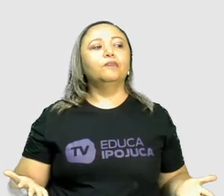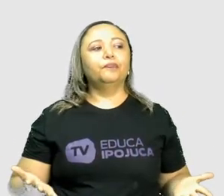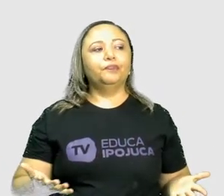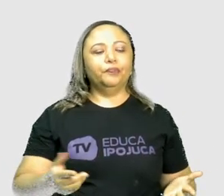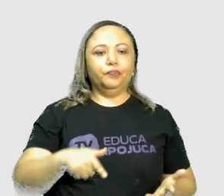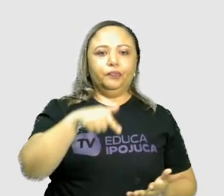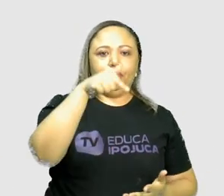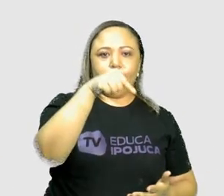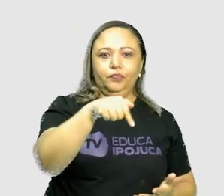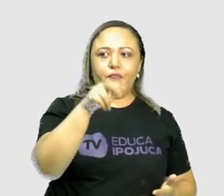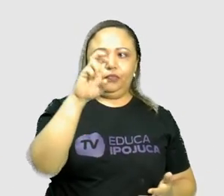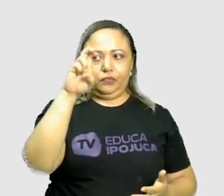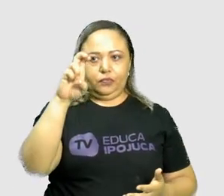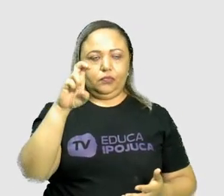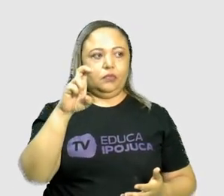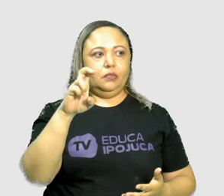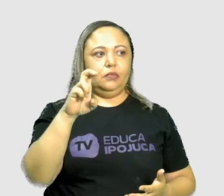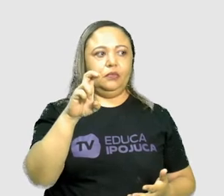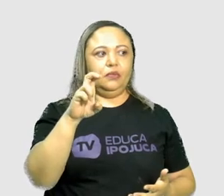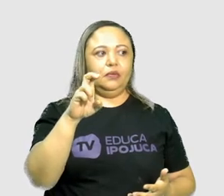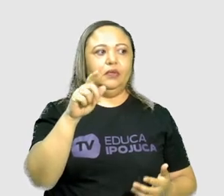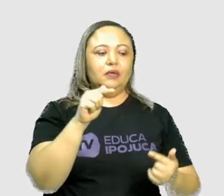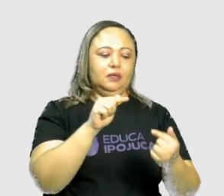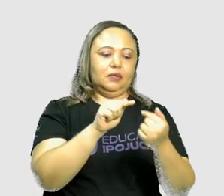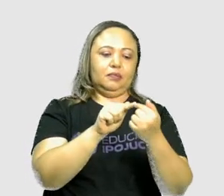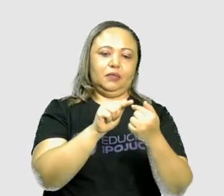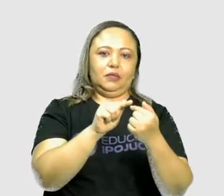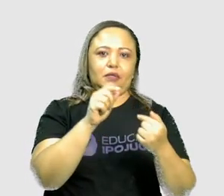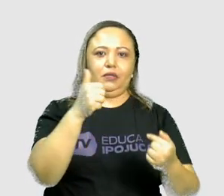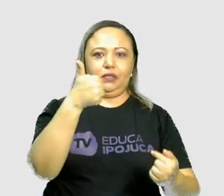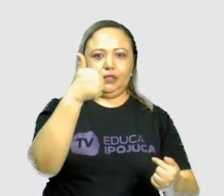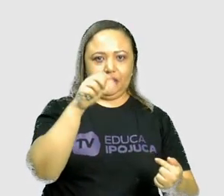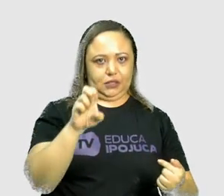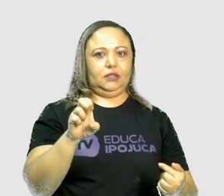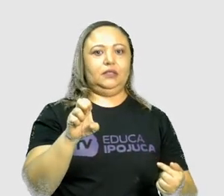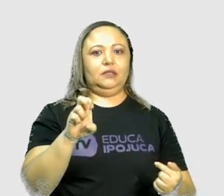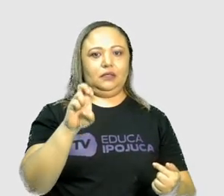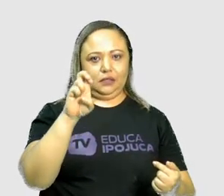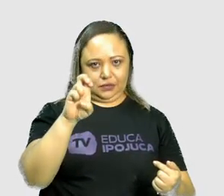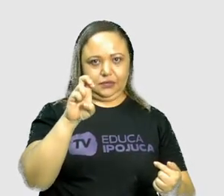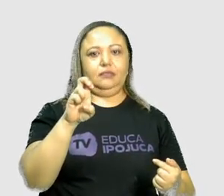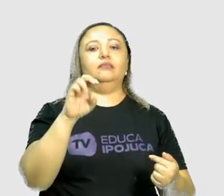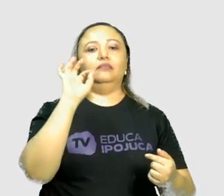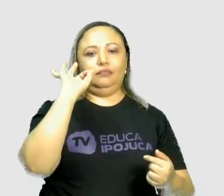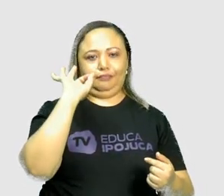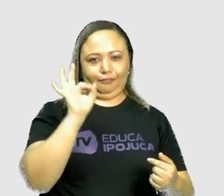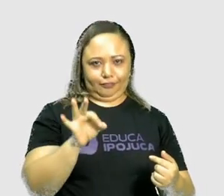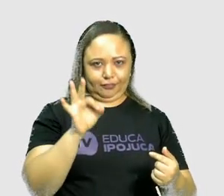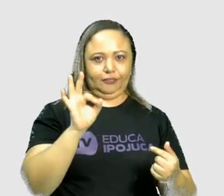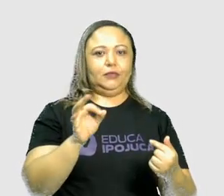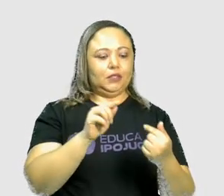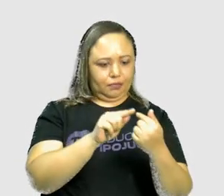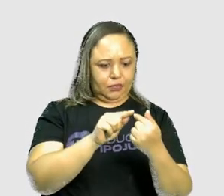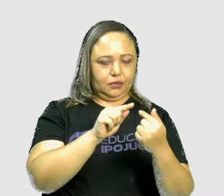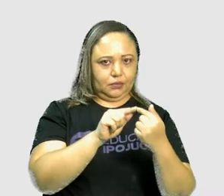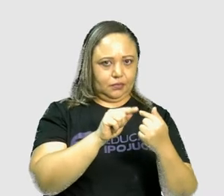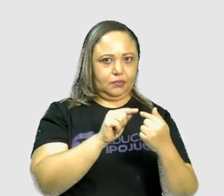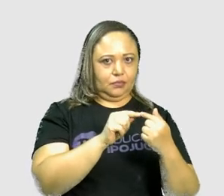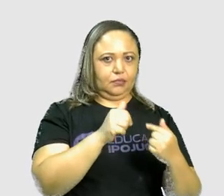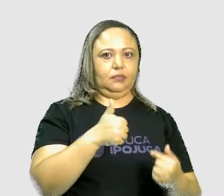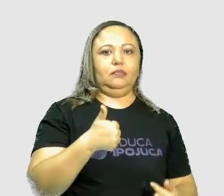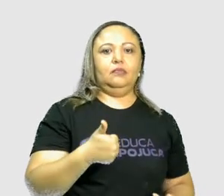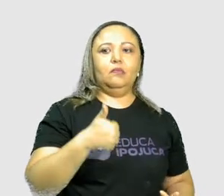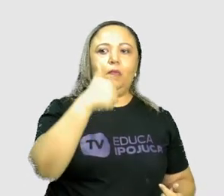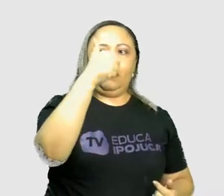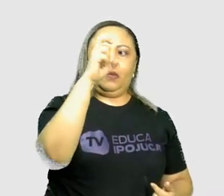75. É ou não? É sim. 5 vezes 15 vai